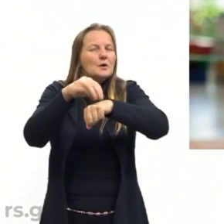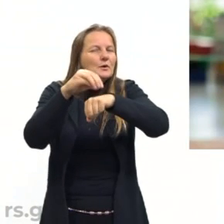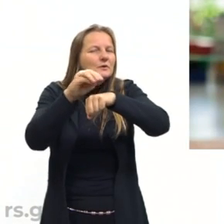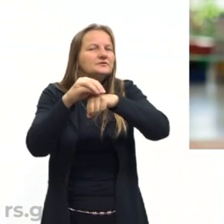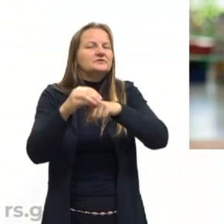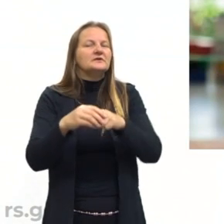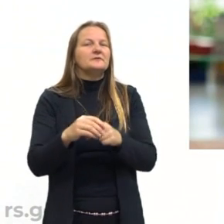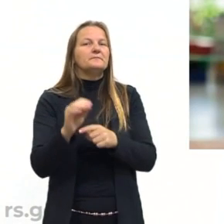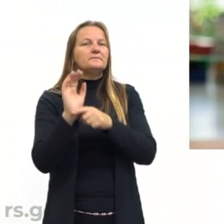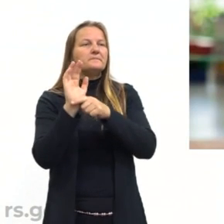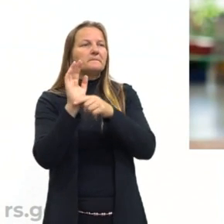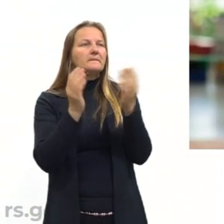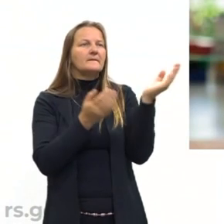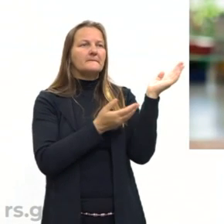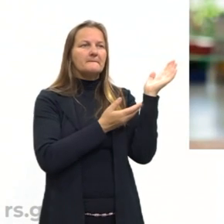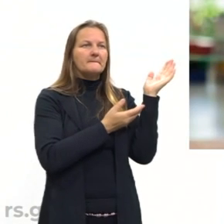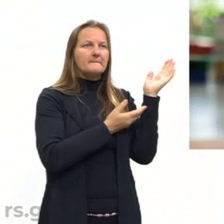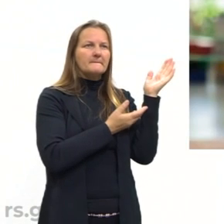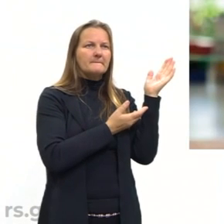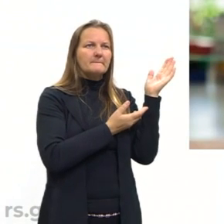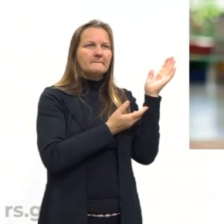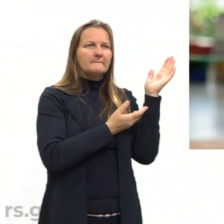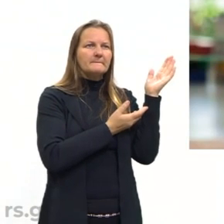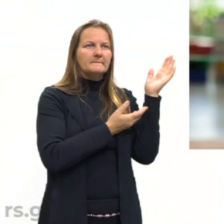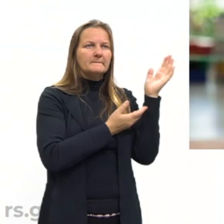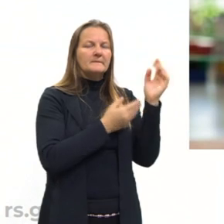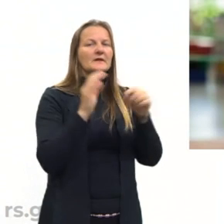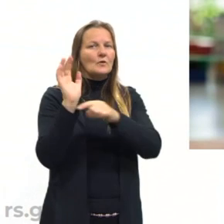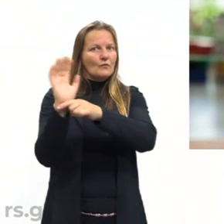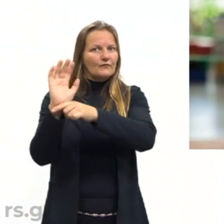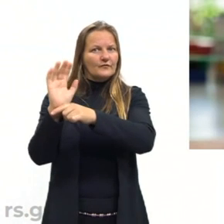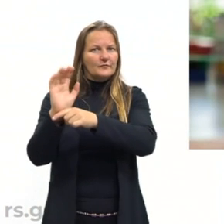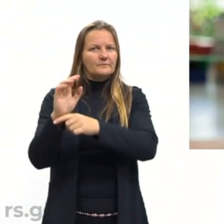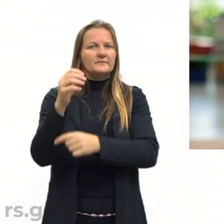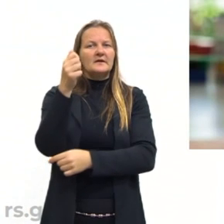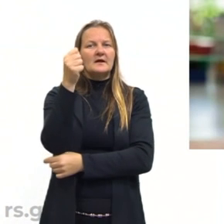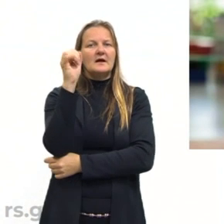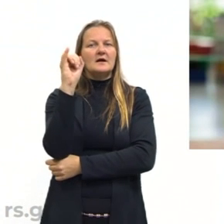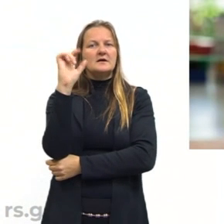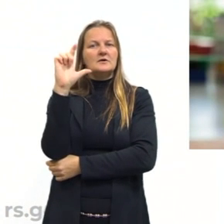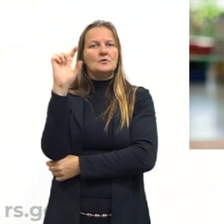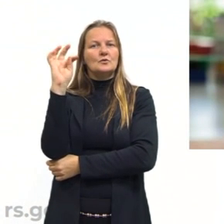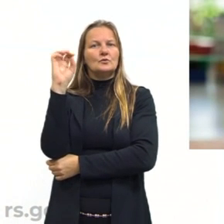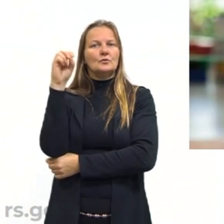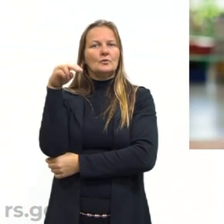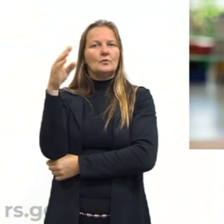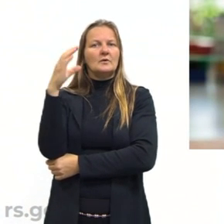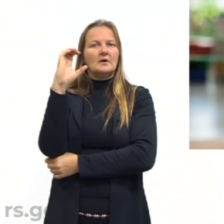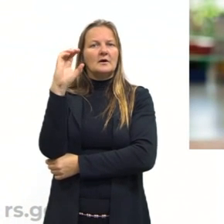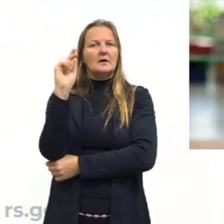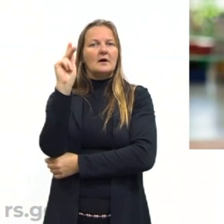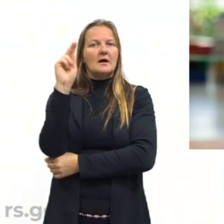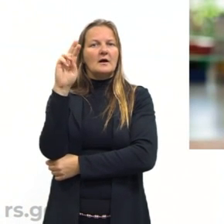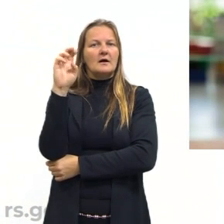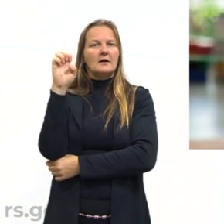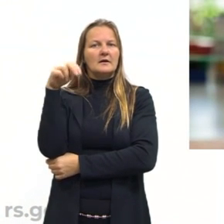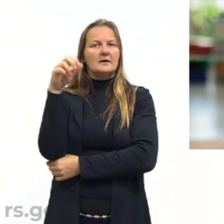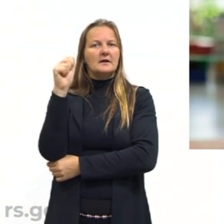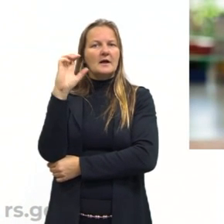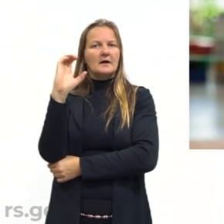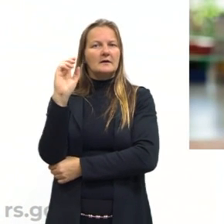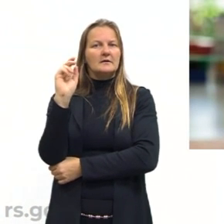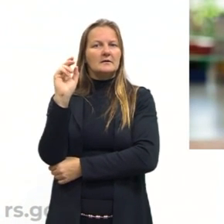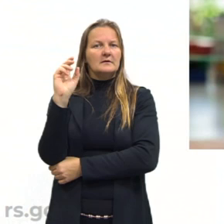documentário Guerras do Brasil, o primeiro episódio tem o Ailton Krenak falando que, desde 1500, então, os povos